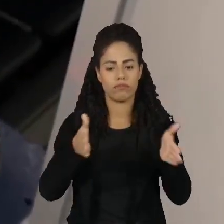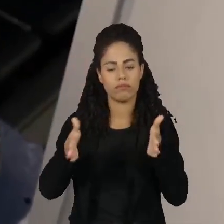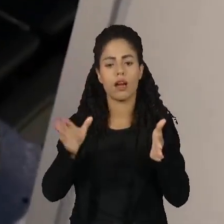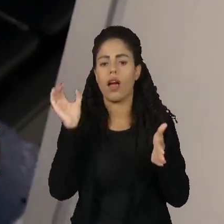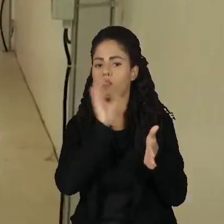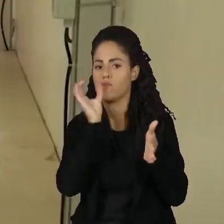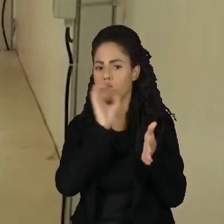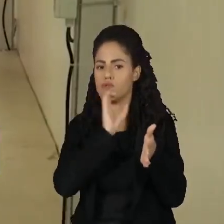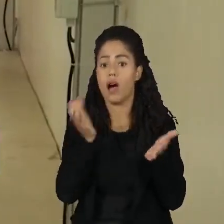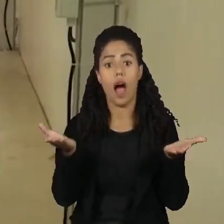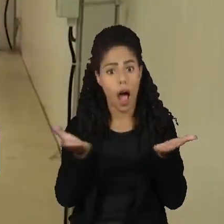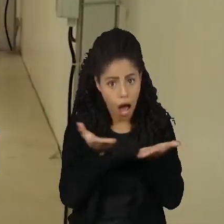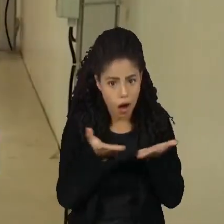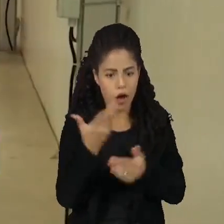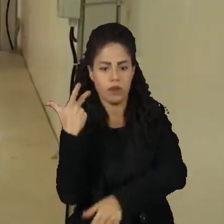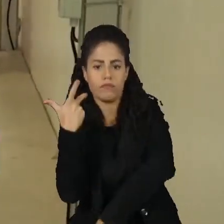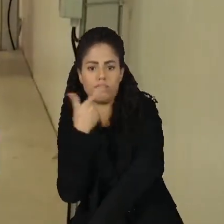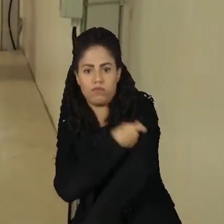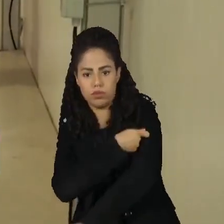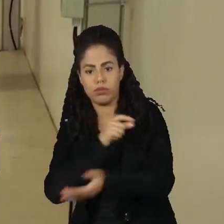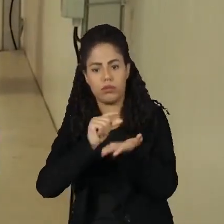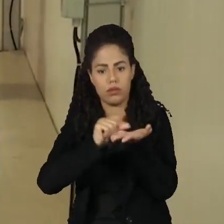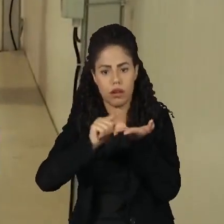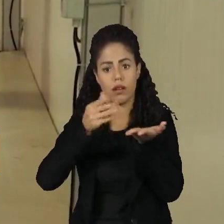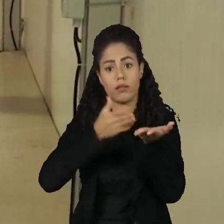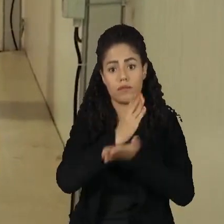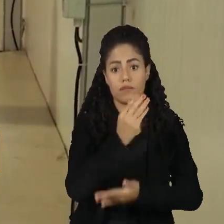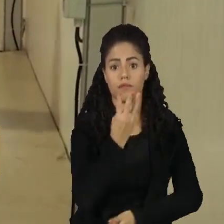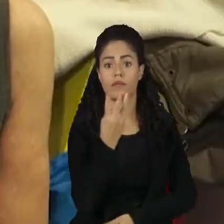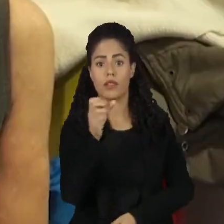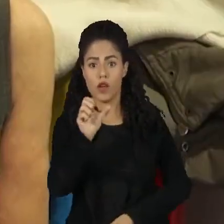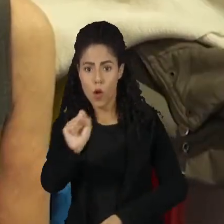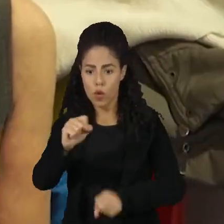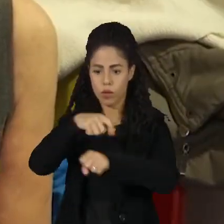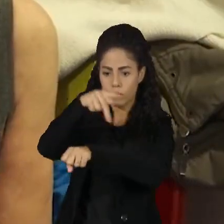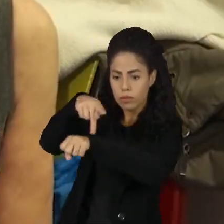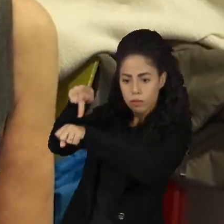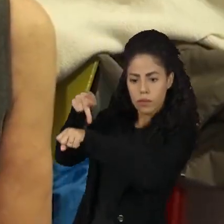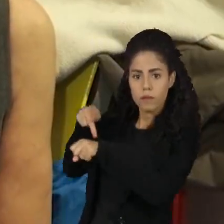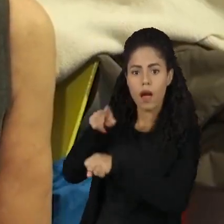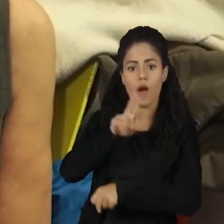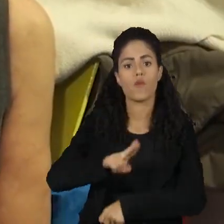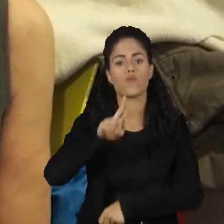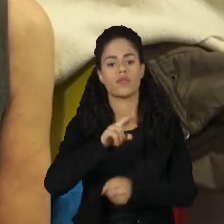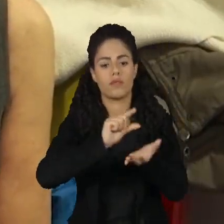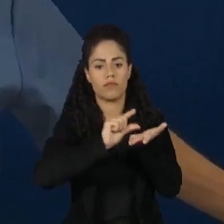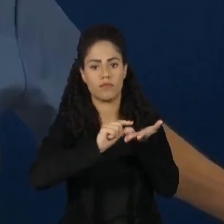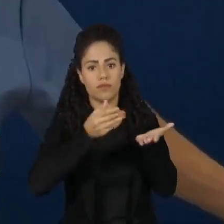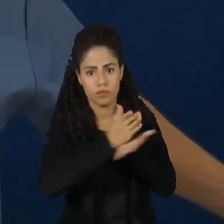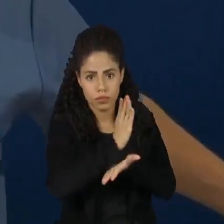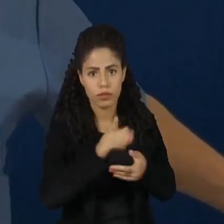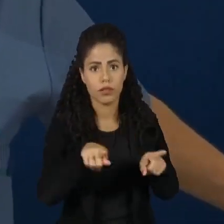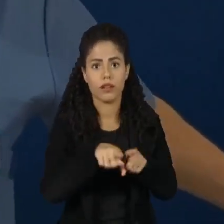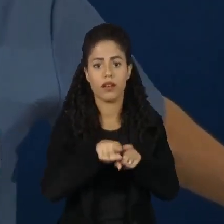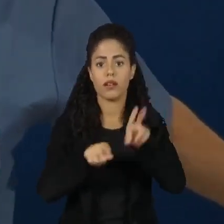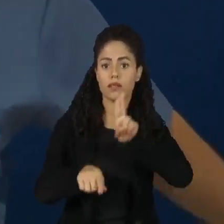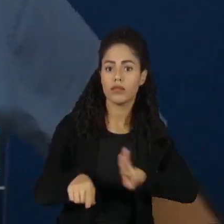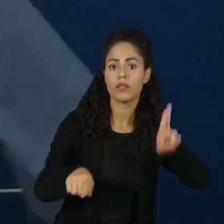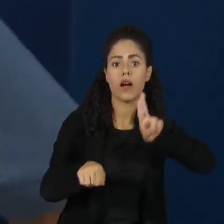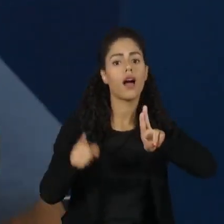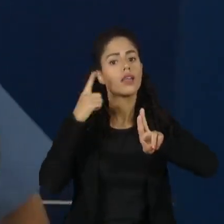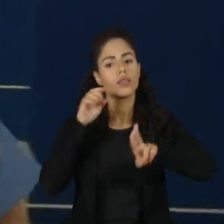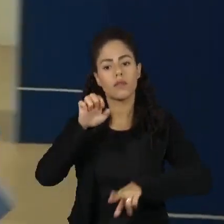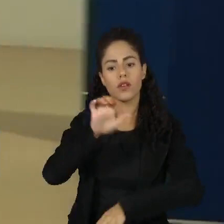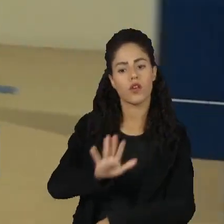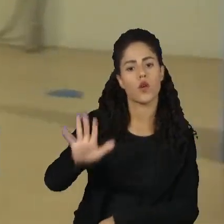e emergencial. O imunizante já está autorizado em 38 países. O uso da vacina foi aprovado, por exemplo, pela Agência Europeia de